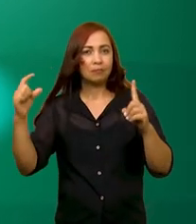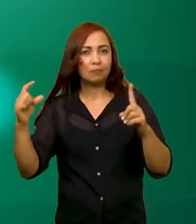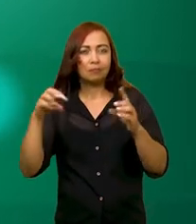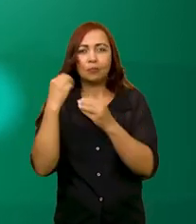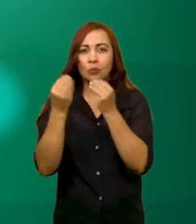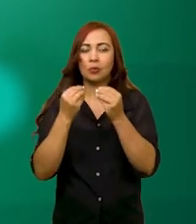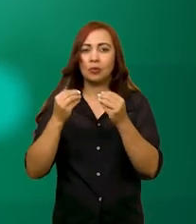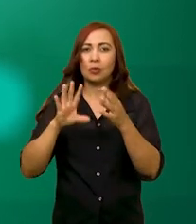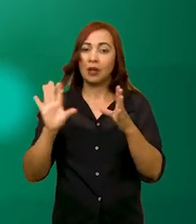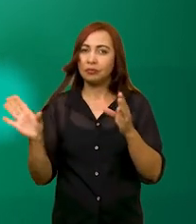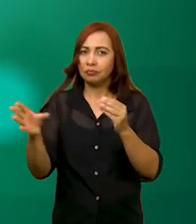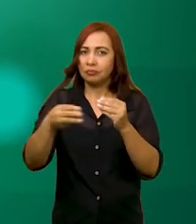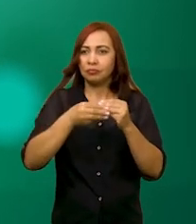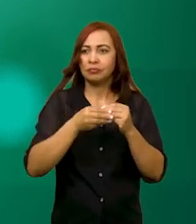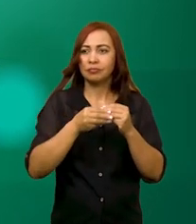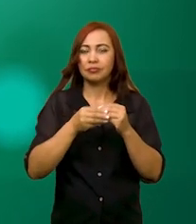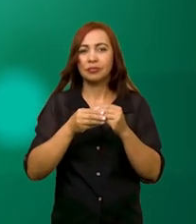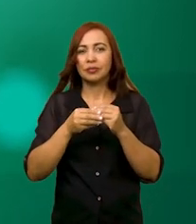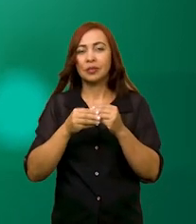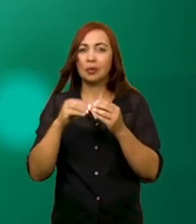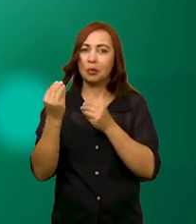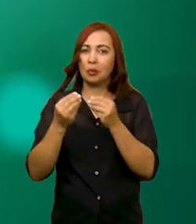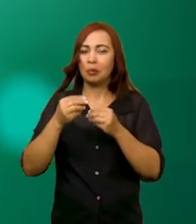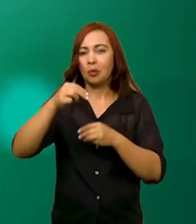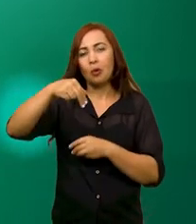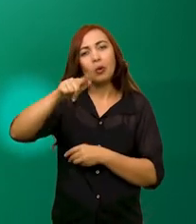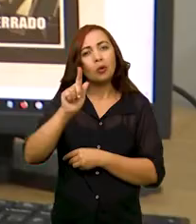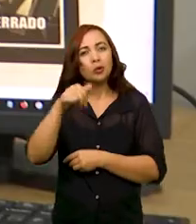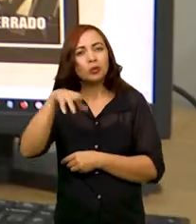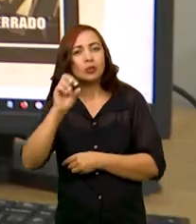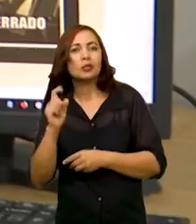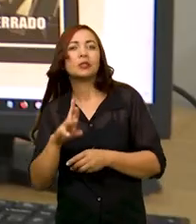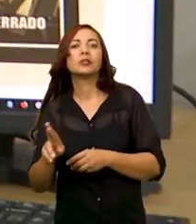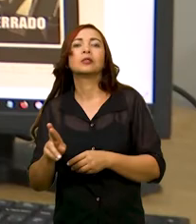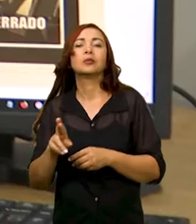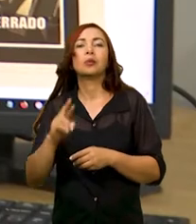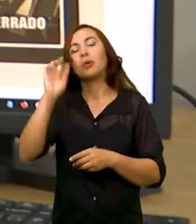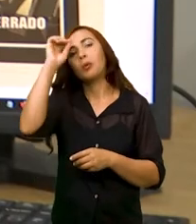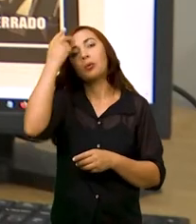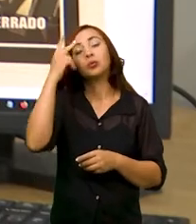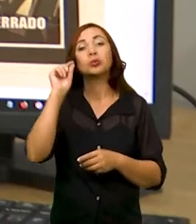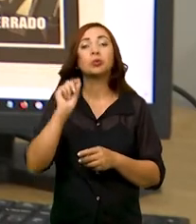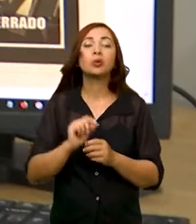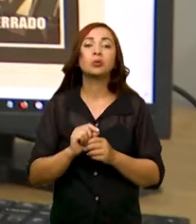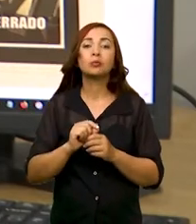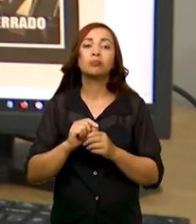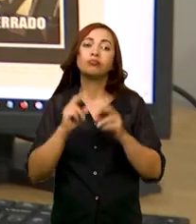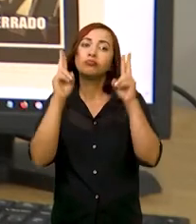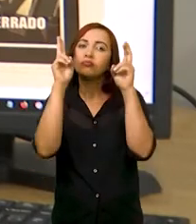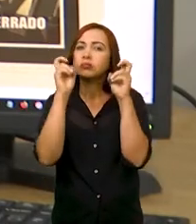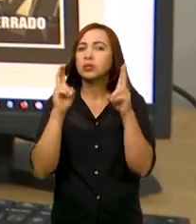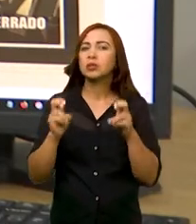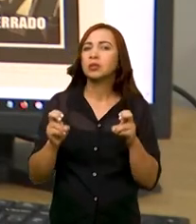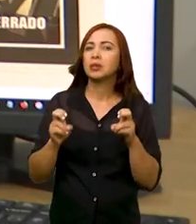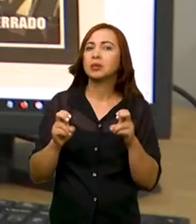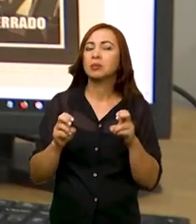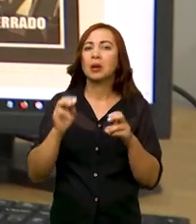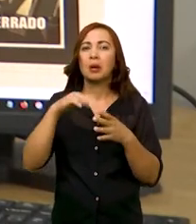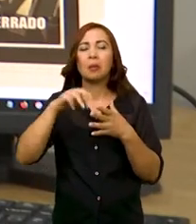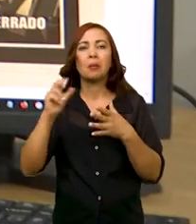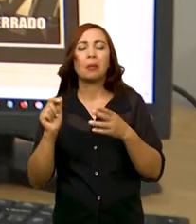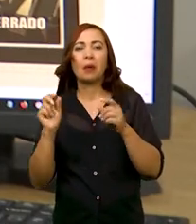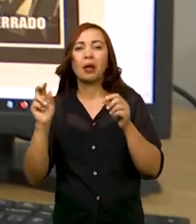como ela vem sendo abordada, se vem sendo abordada como um gênero ou se vem sendo abordada apenas como um pretexto para questões